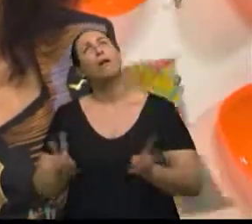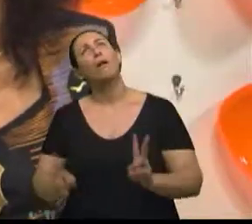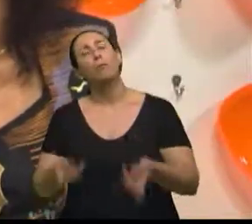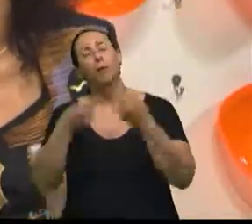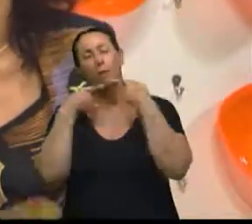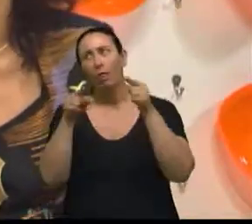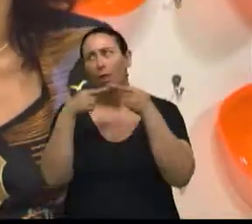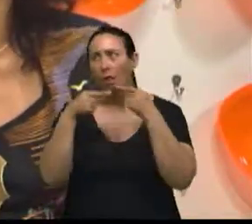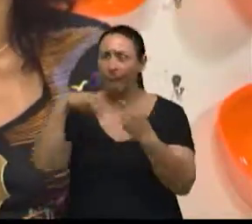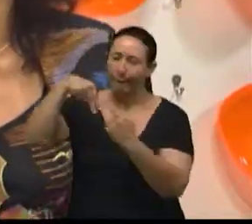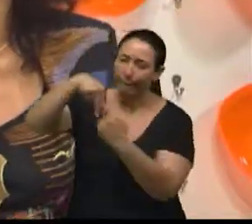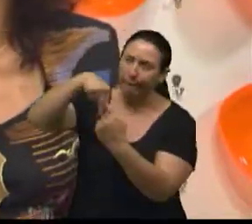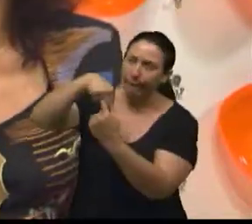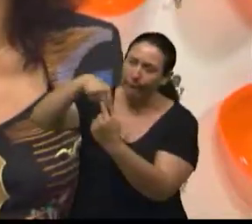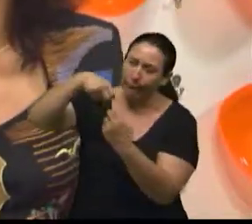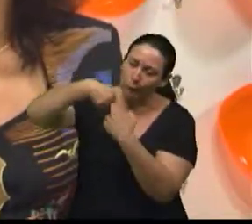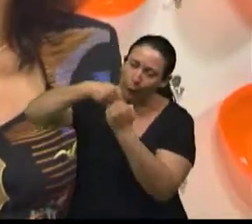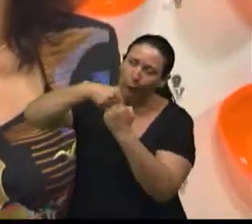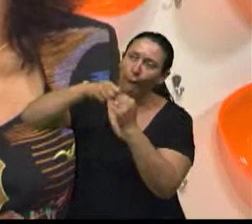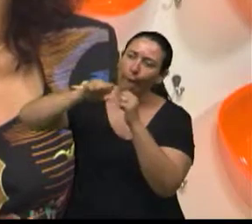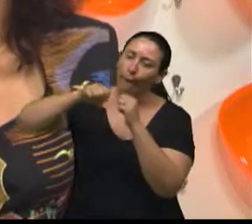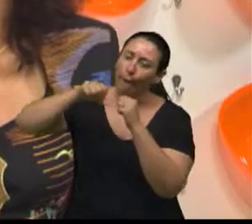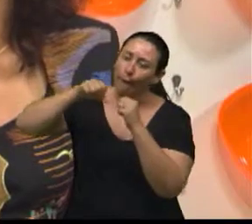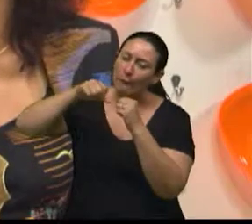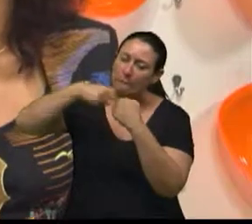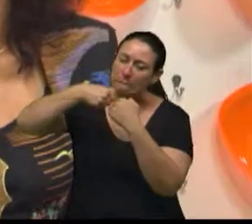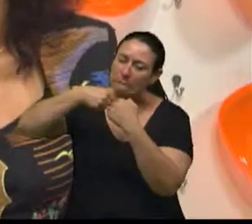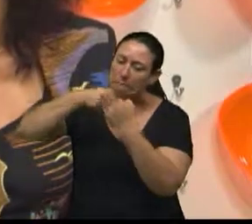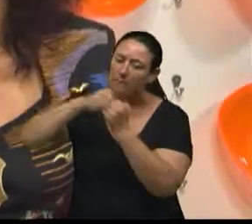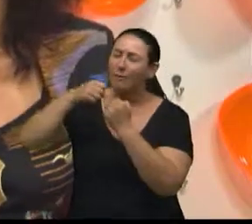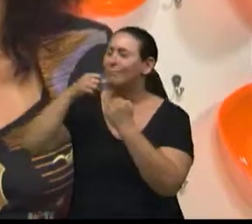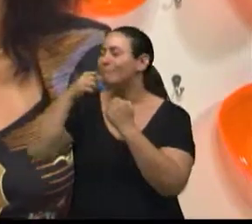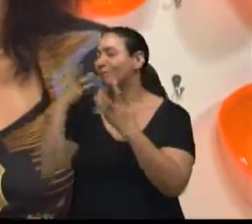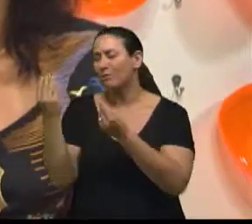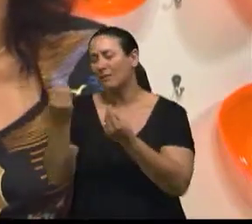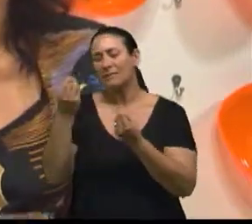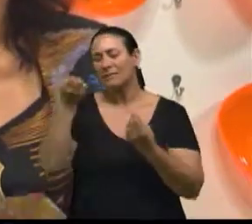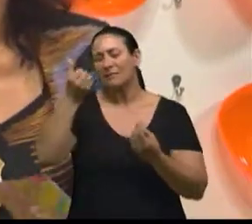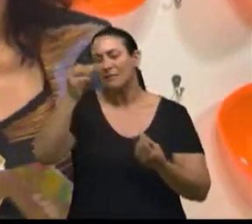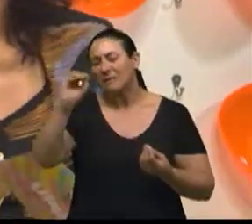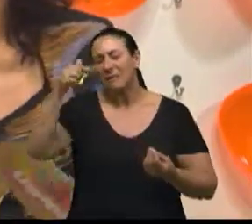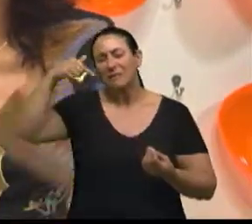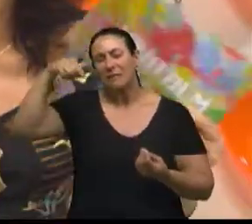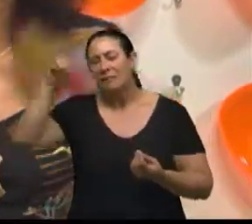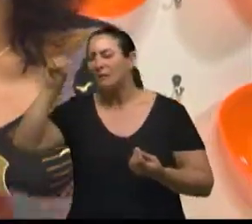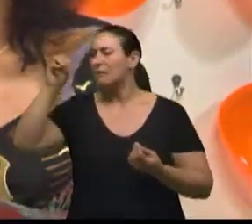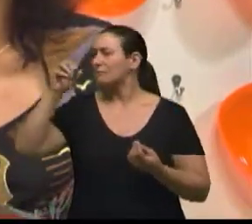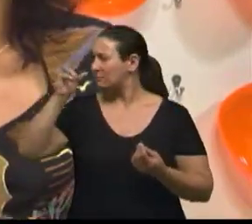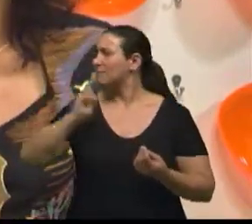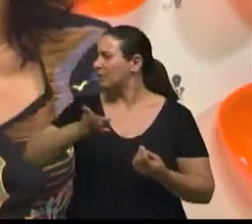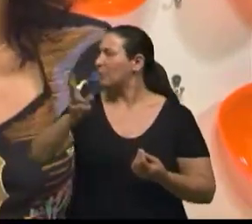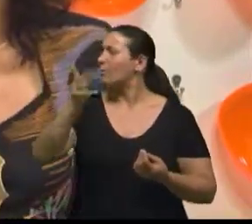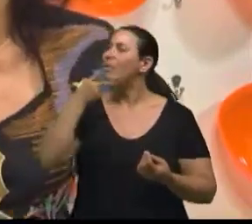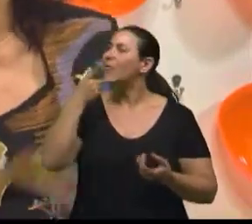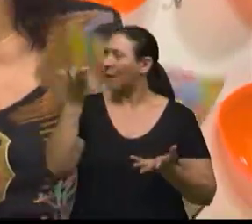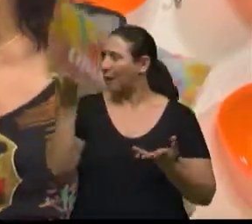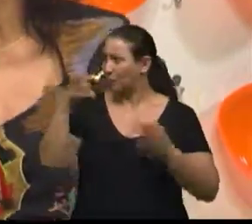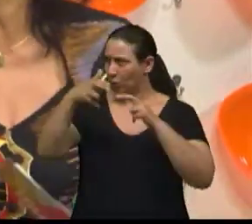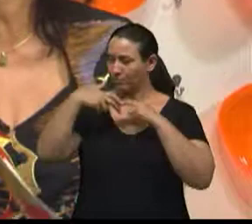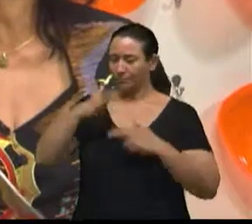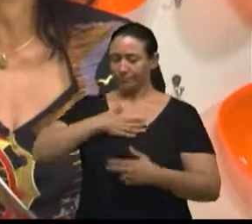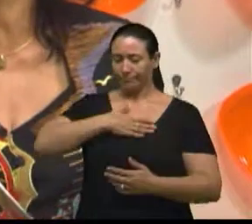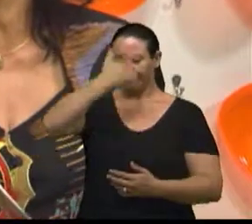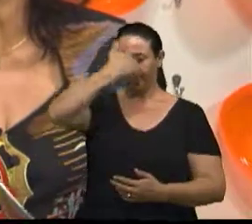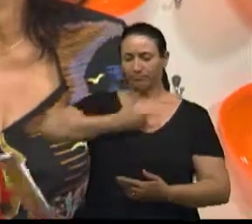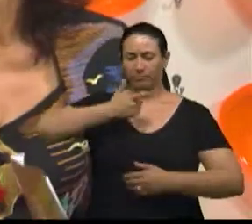nos joelhos, principalmente pessoas com uma certa idade, 60 e pouco, 70, 80. O sobrepeso, vamos falar nisso, se eu estou